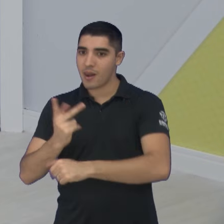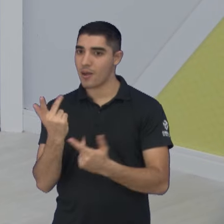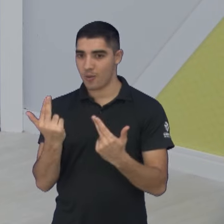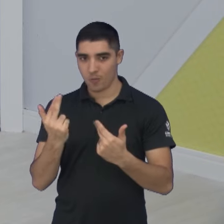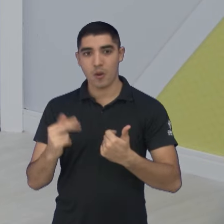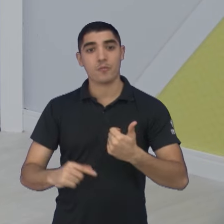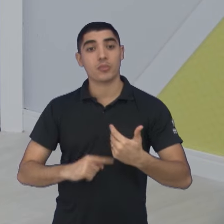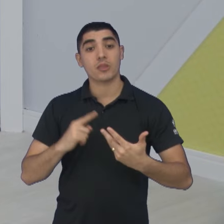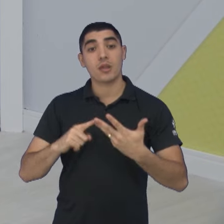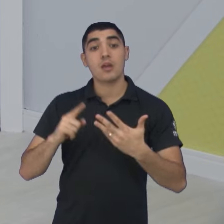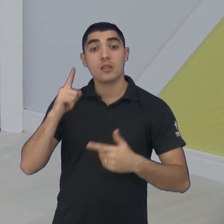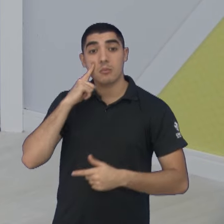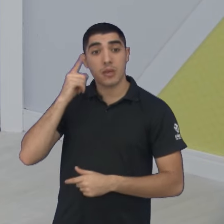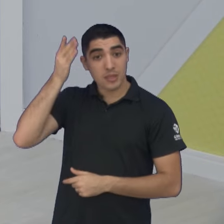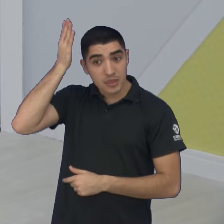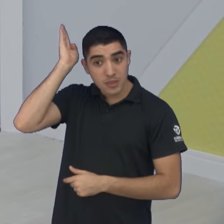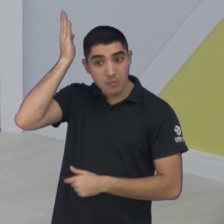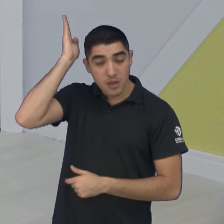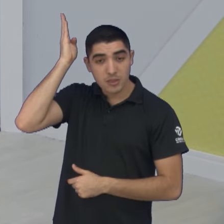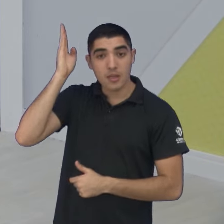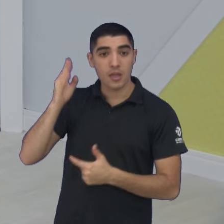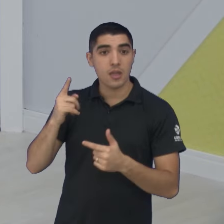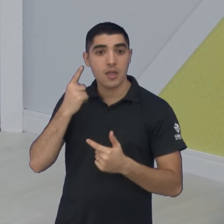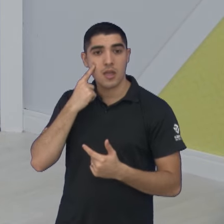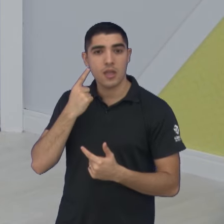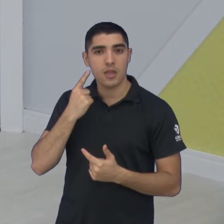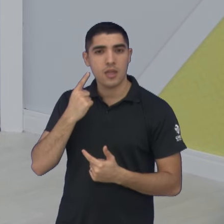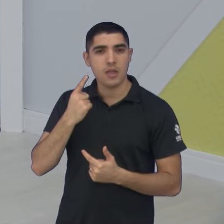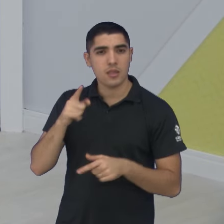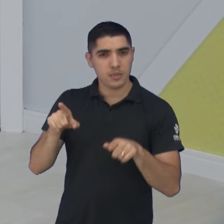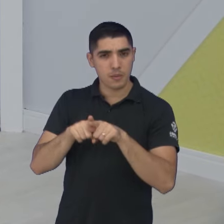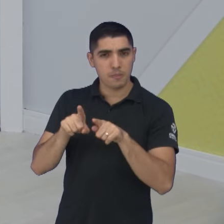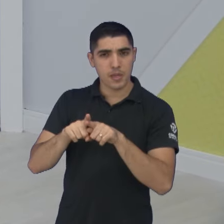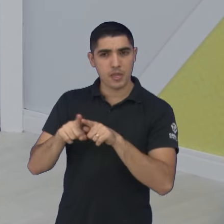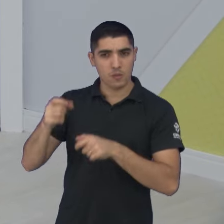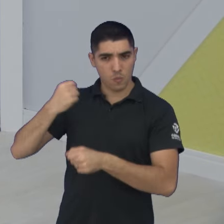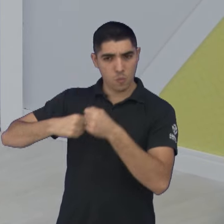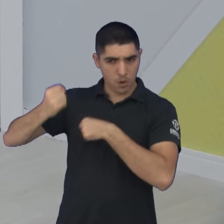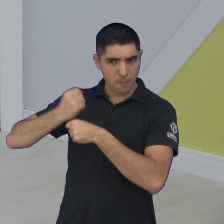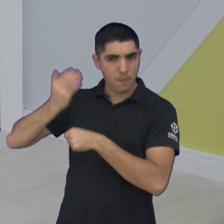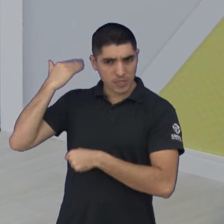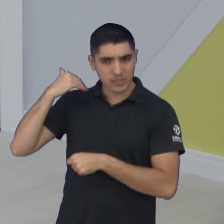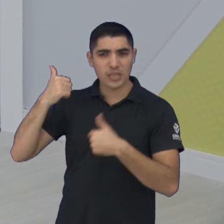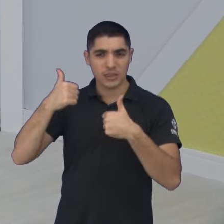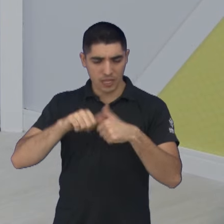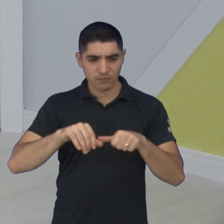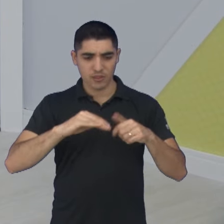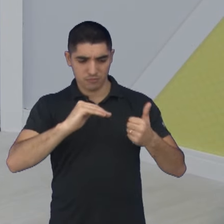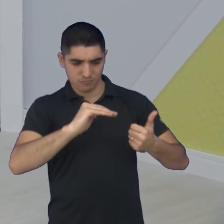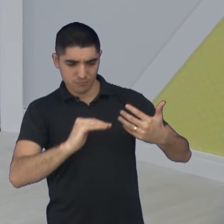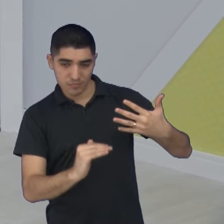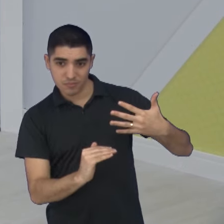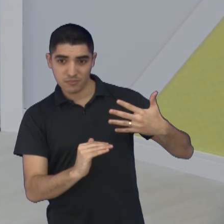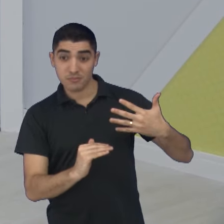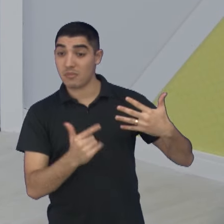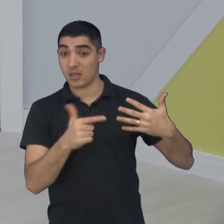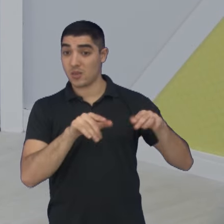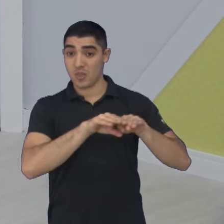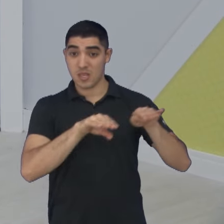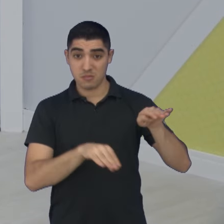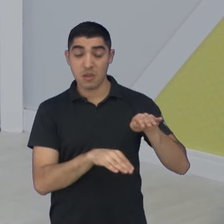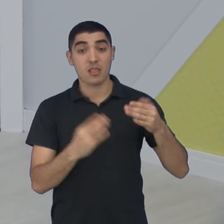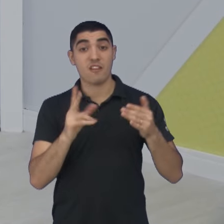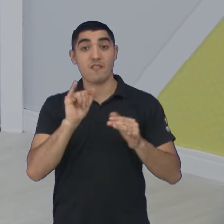exemplo, décimo nono colocado, se eu não estou enganado, ano passado ele estava dentro da zona de rebaixamento. Só que ano passado não tinha. Então vai ter essa